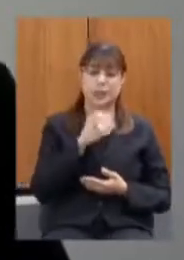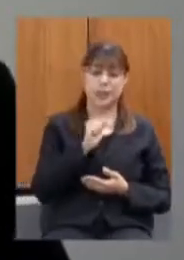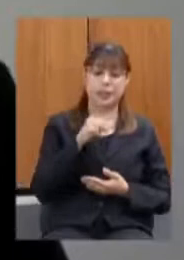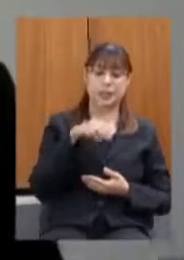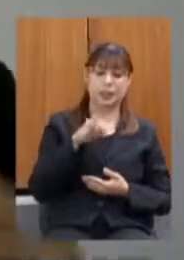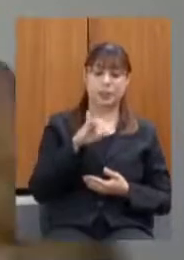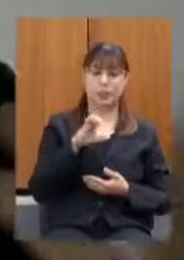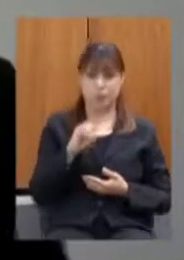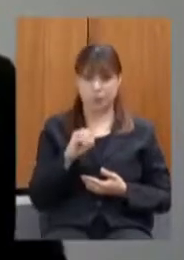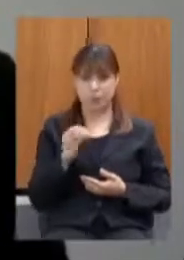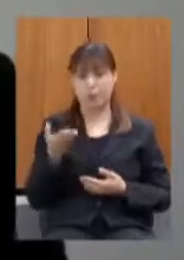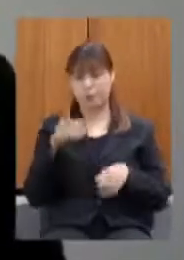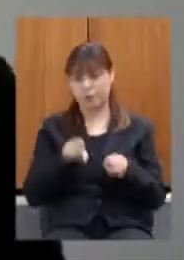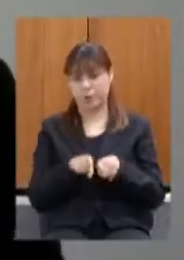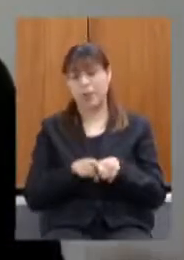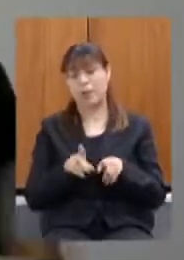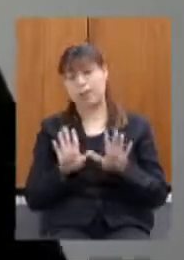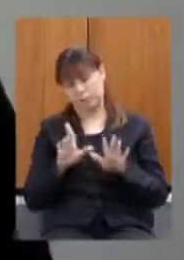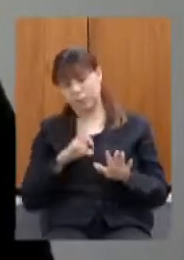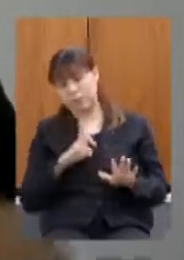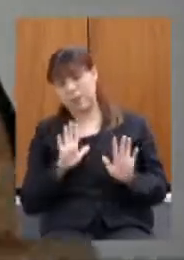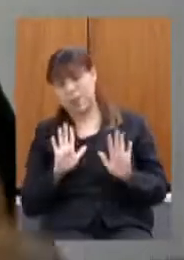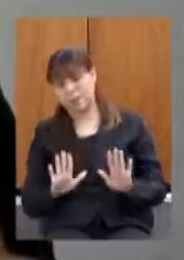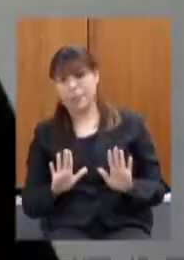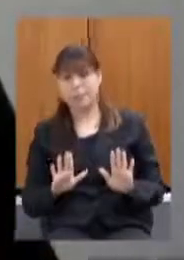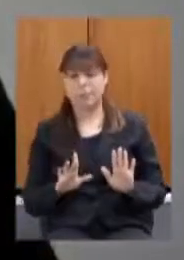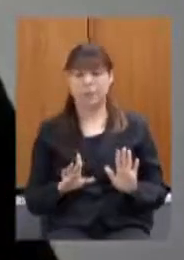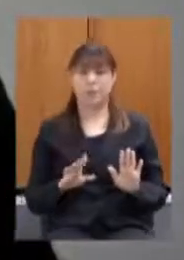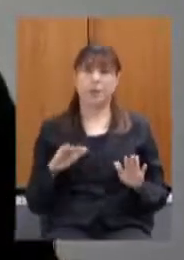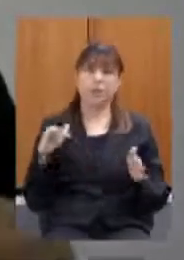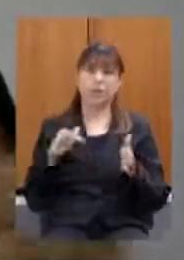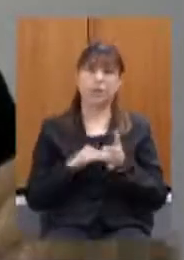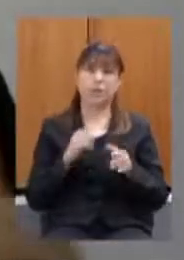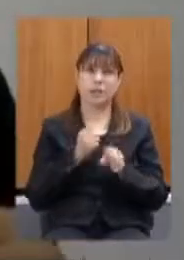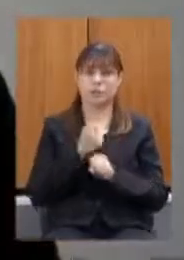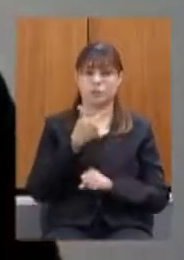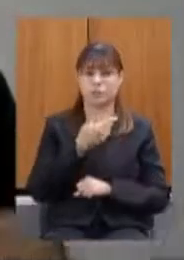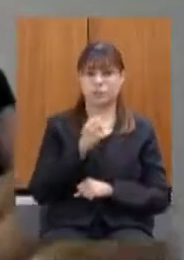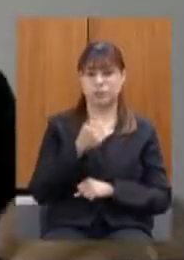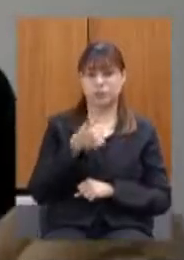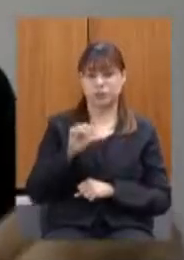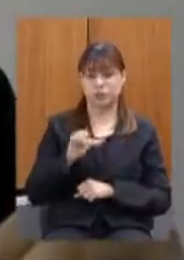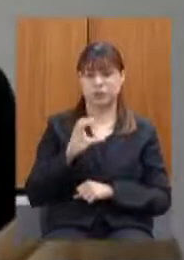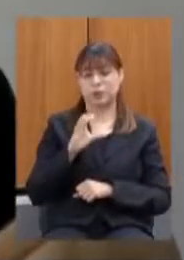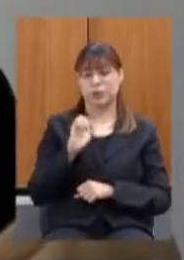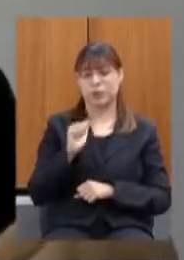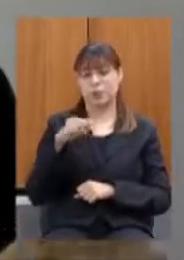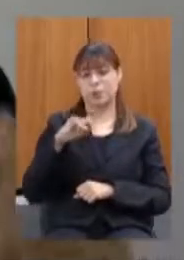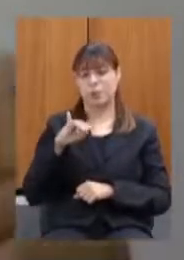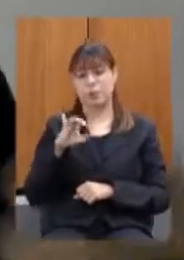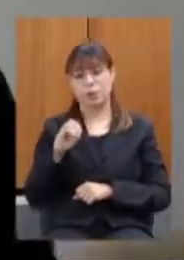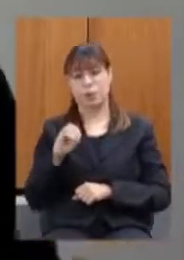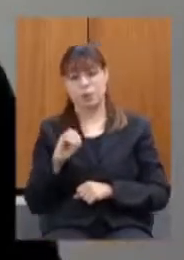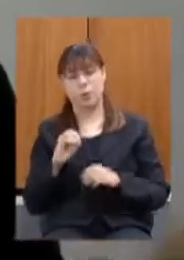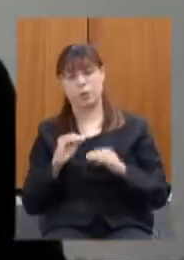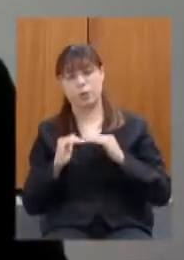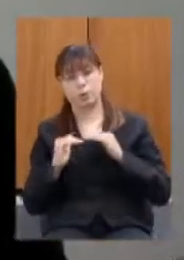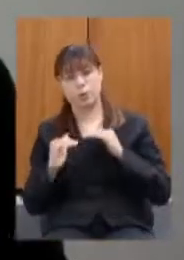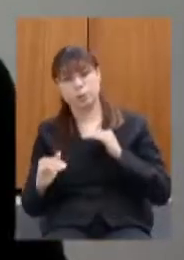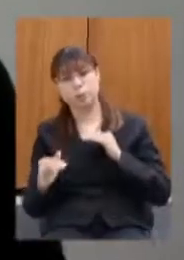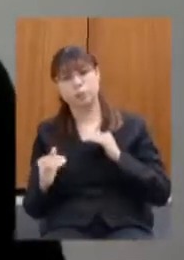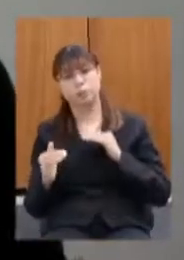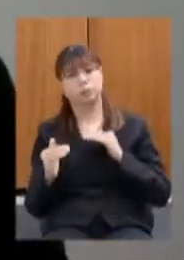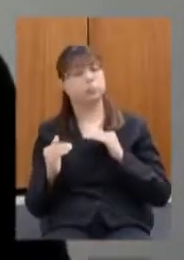mas em nenhum momento essa defasagem até 2019 a variação cambial foi extremamente estável não foi refletida para o